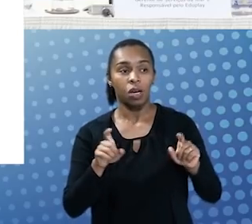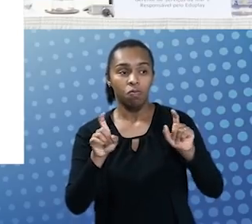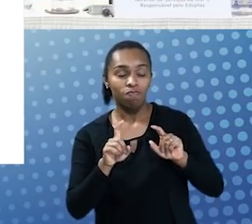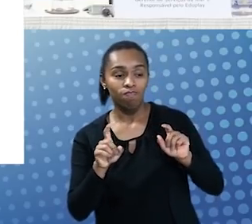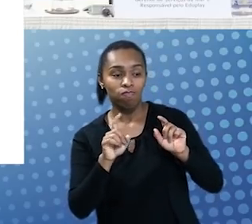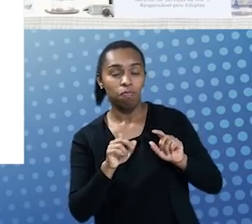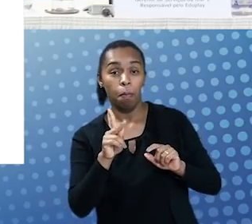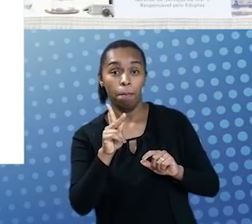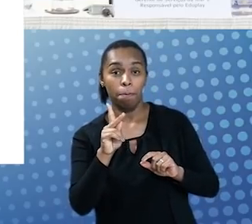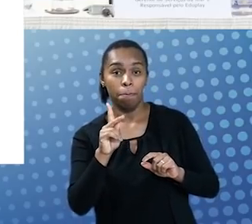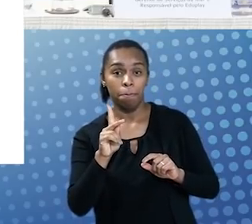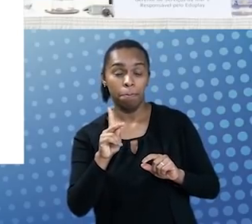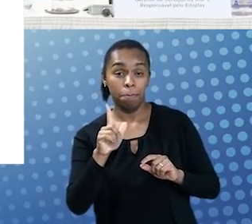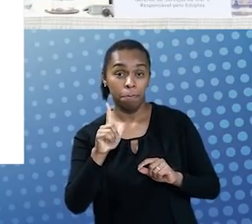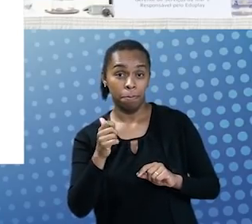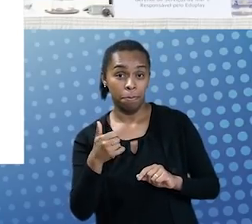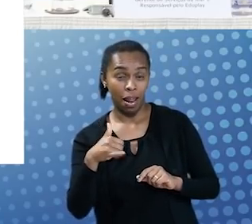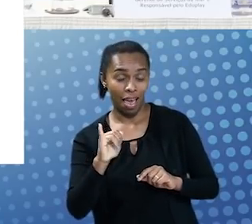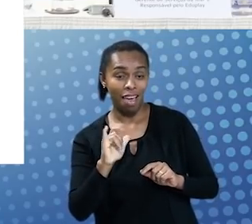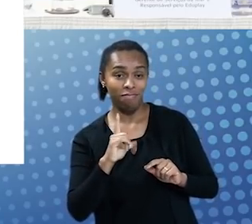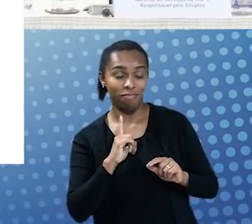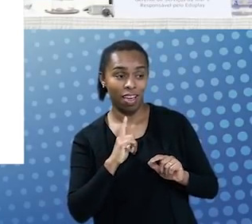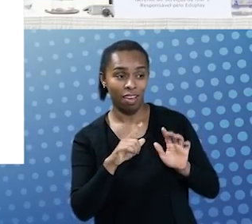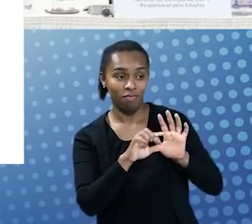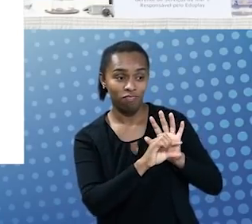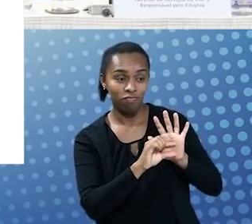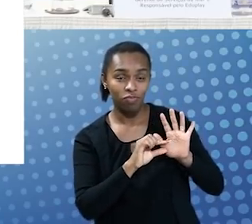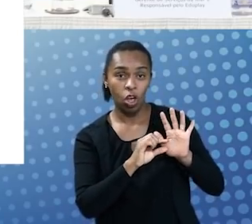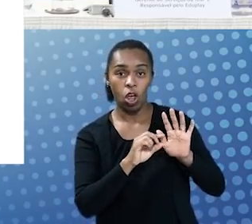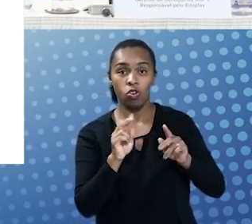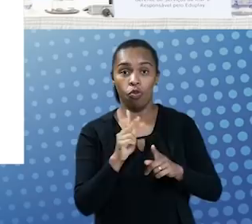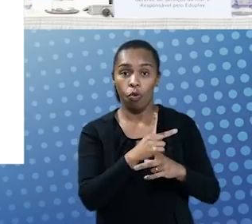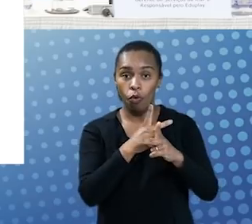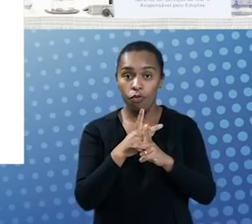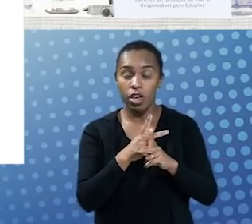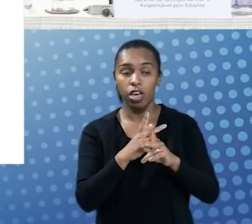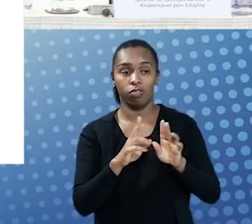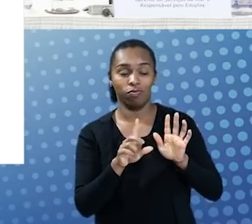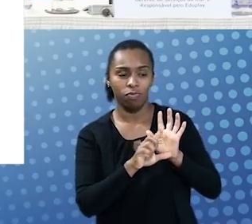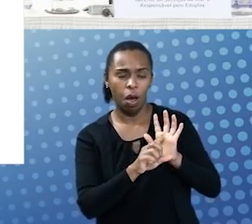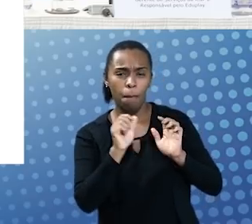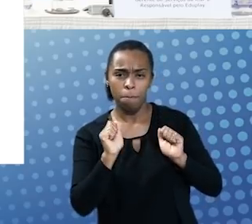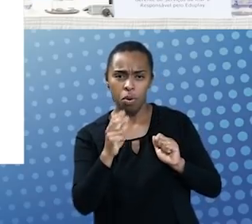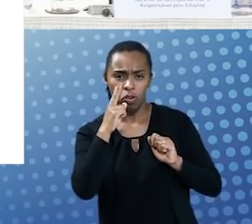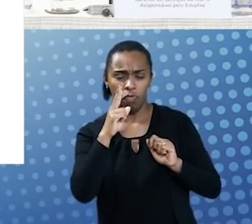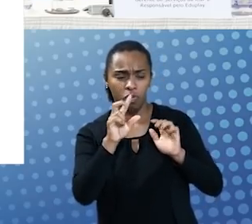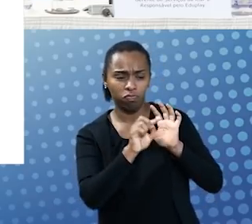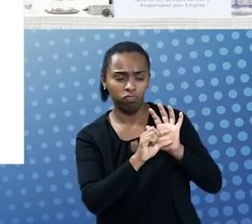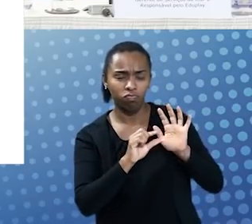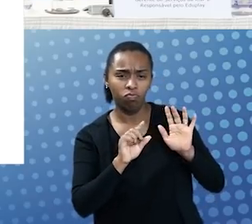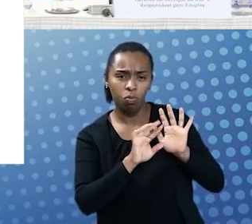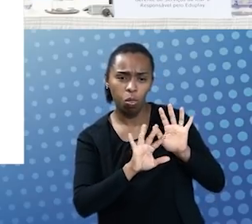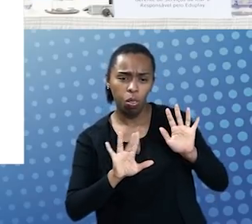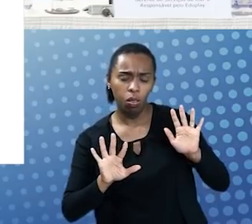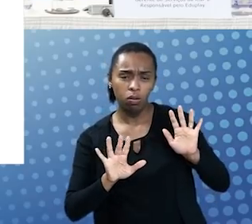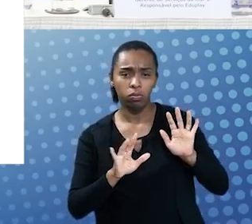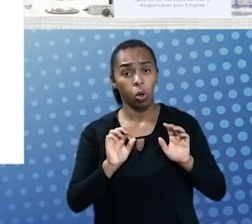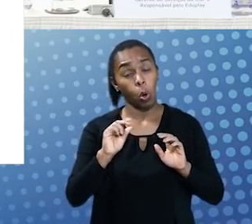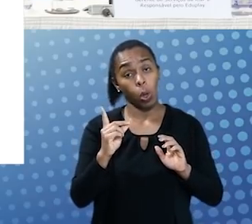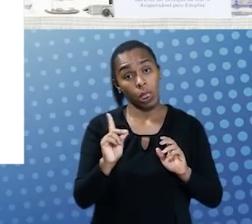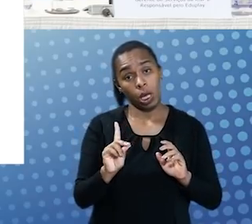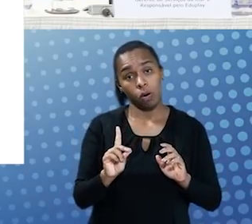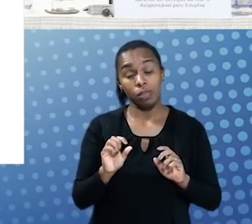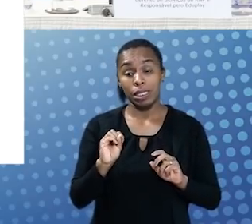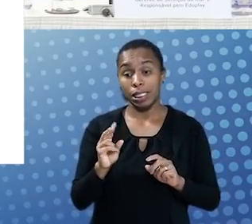ali do vídeo, você ter o closed caption, que você vai poder ver essas legendas ou não, da mesma forma que se aquele